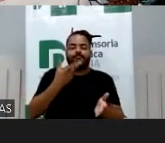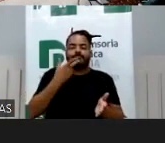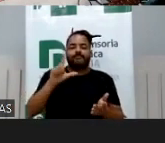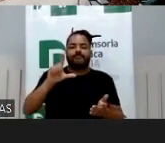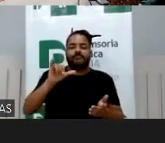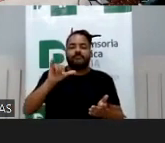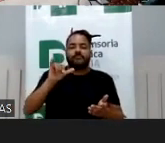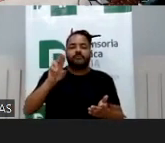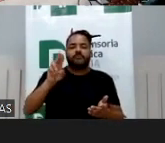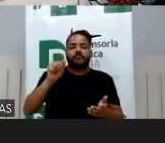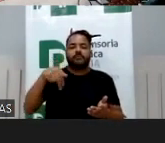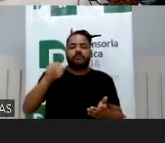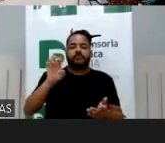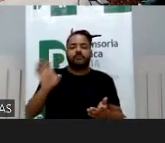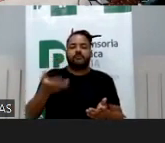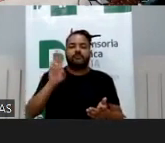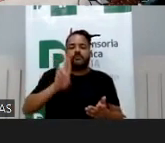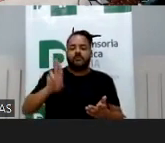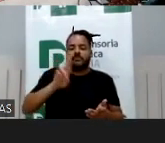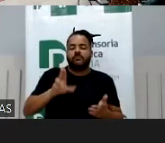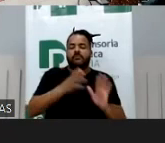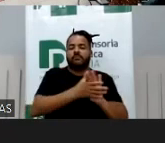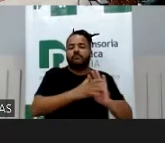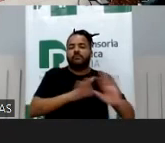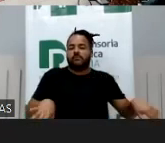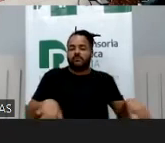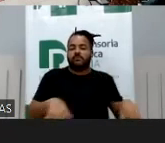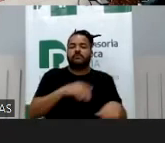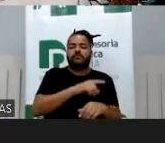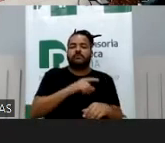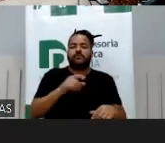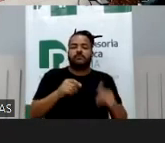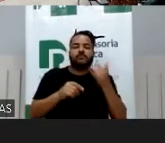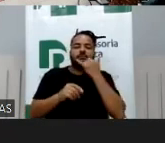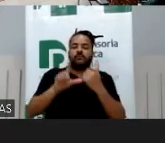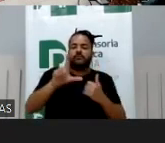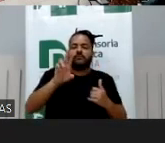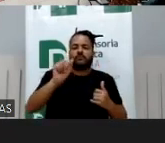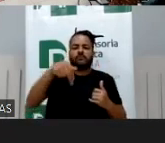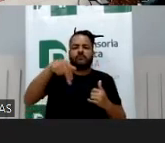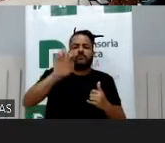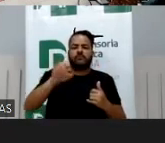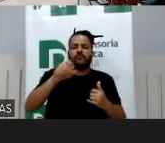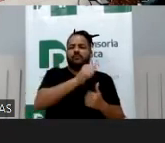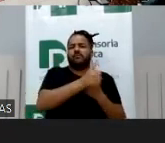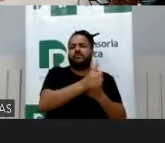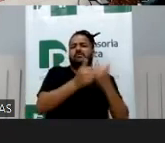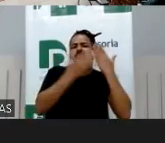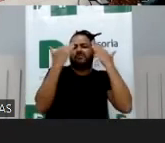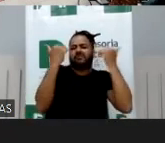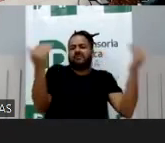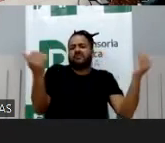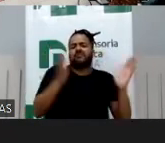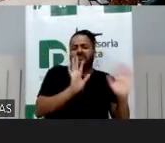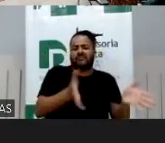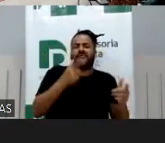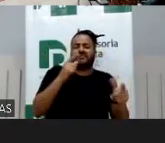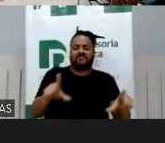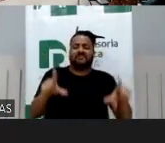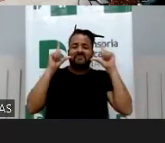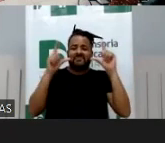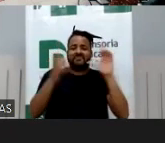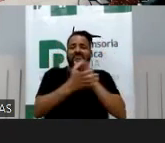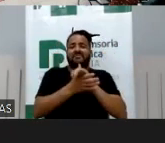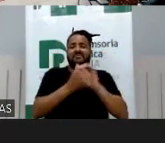Piovani, usar o divórcio, não que Luana Piovani, peraí, Luana Piovani já tinha uma carreira, já tinha fama, mas Luana Piovani expôs o